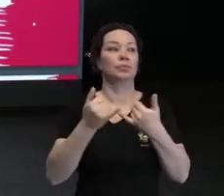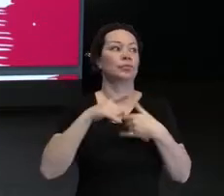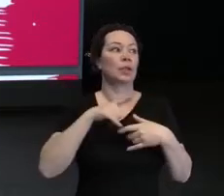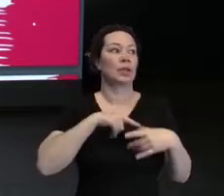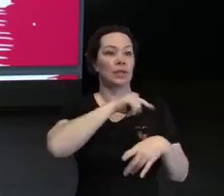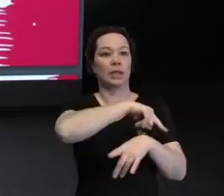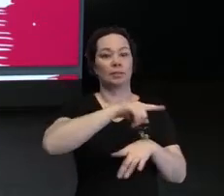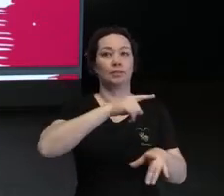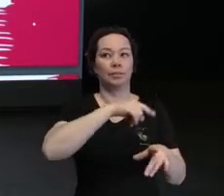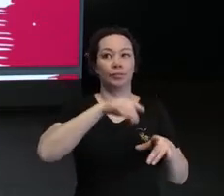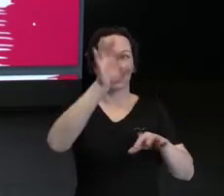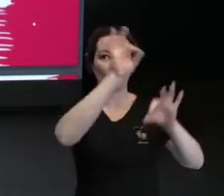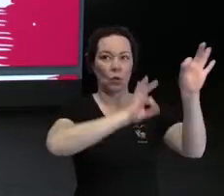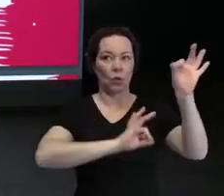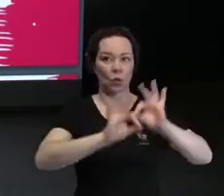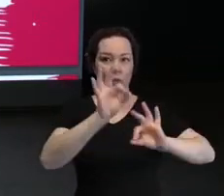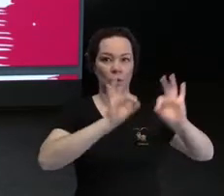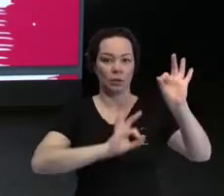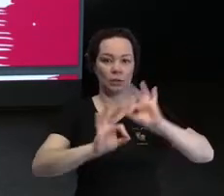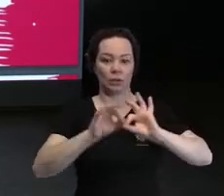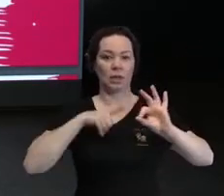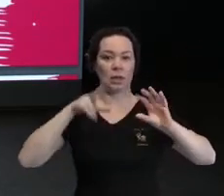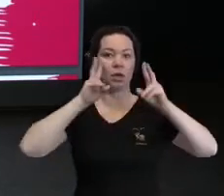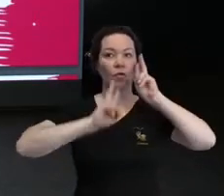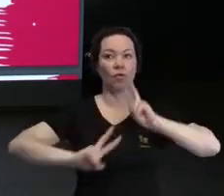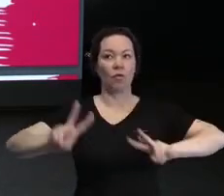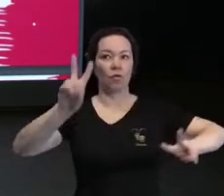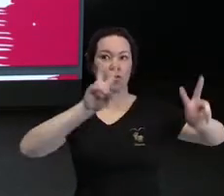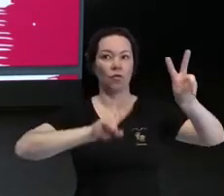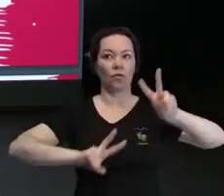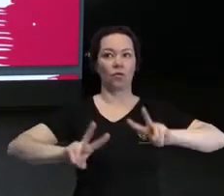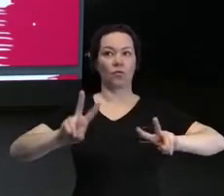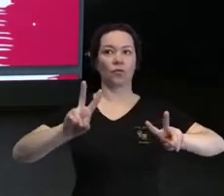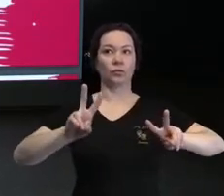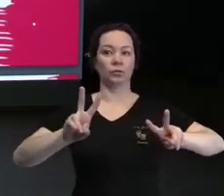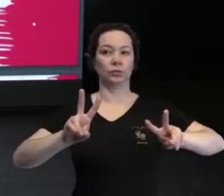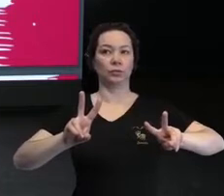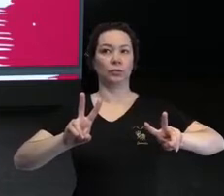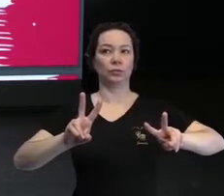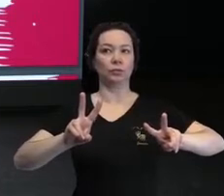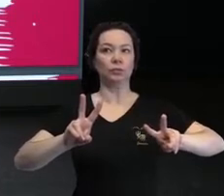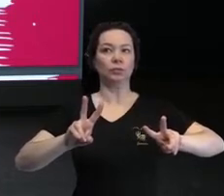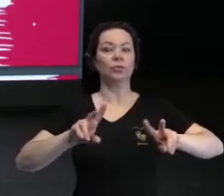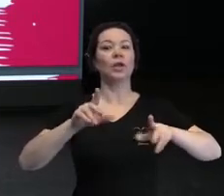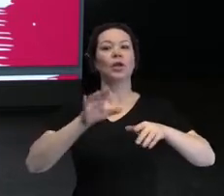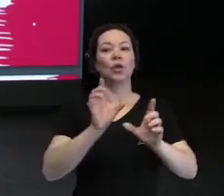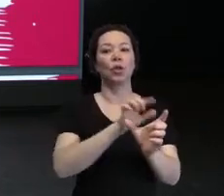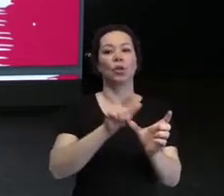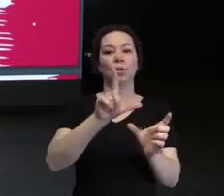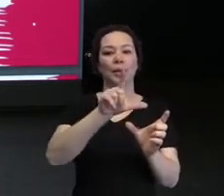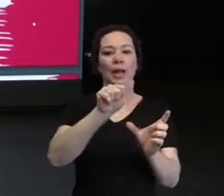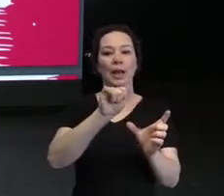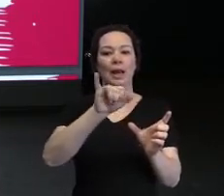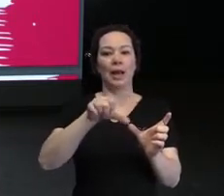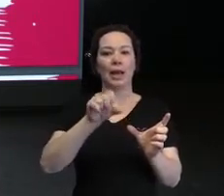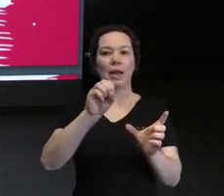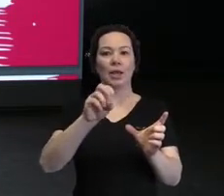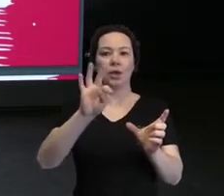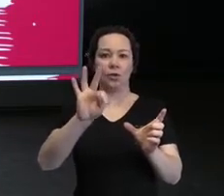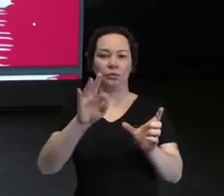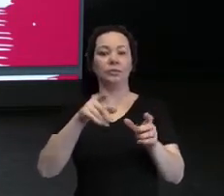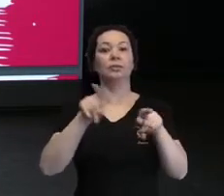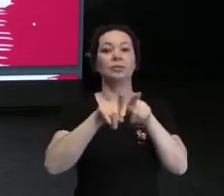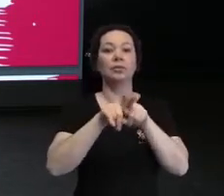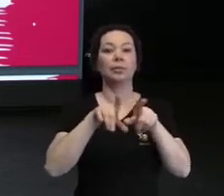organização, tem um visual, que a gente chama de layout, que é para ficar mais bonito, e tem a questão das palavras mais